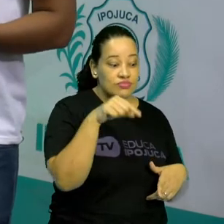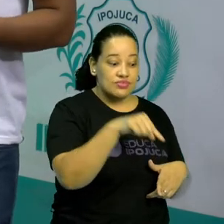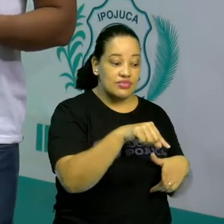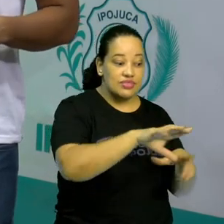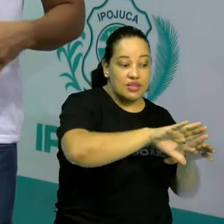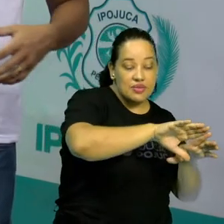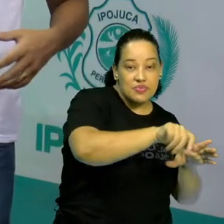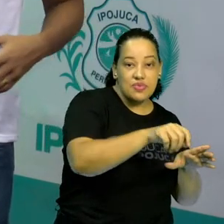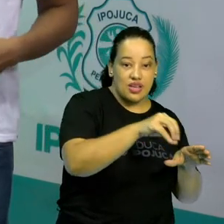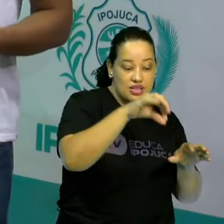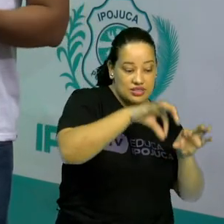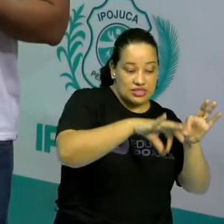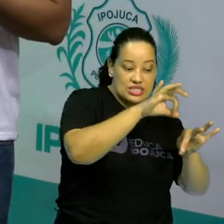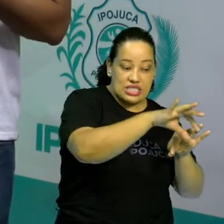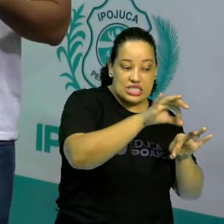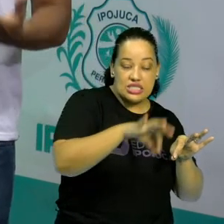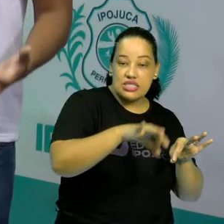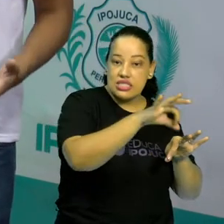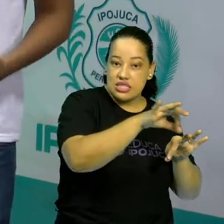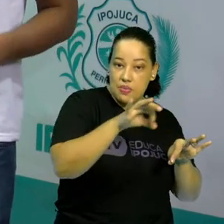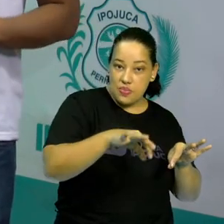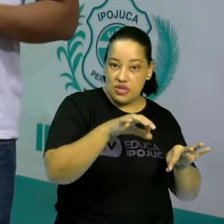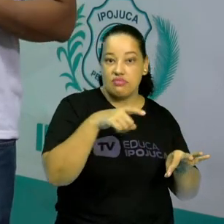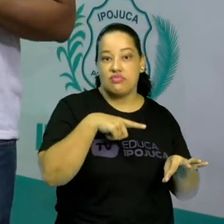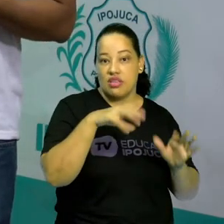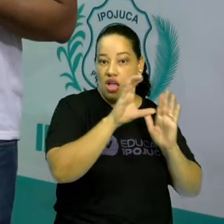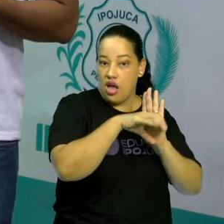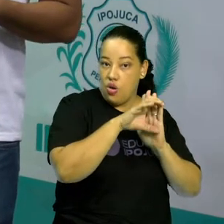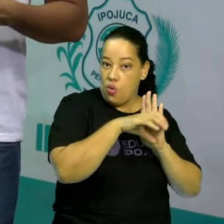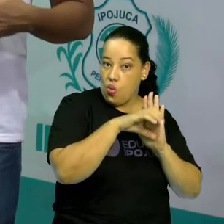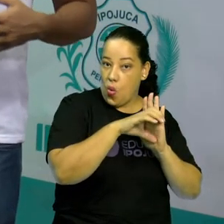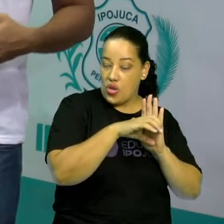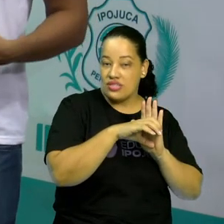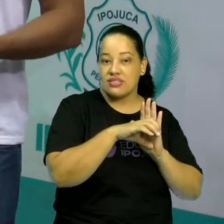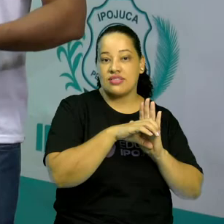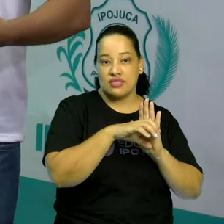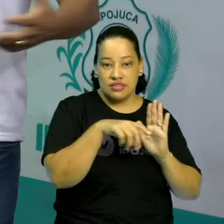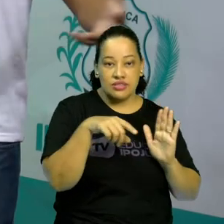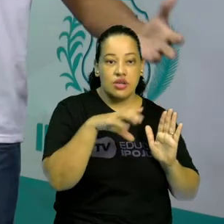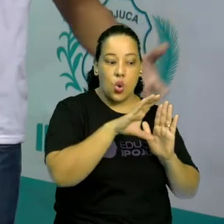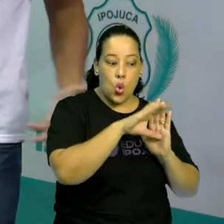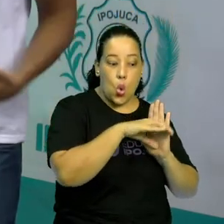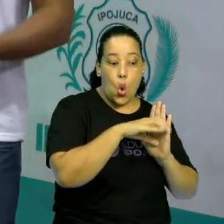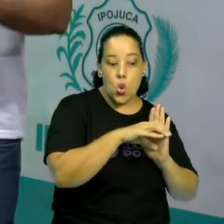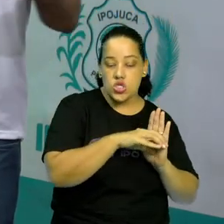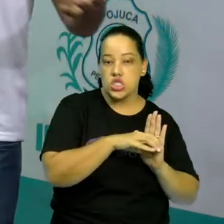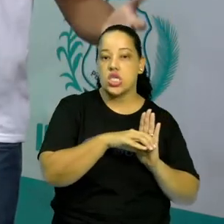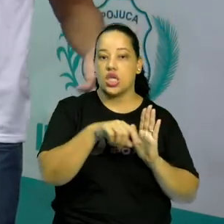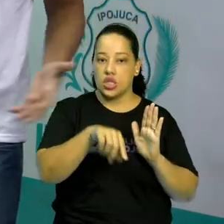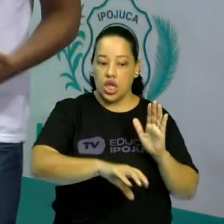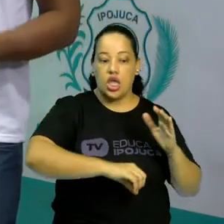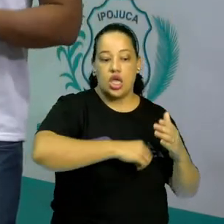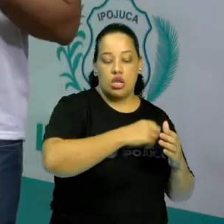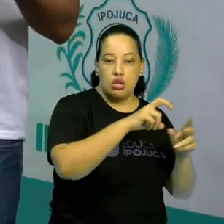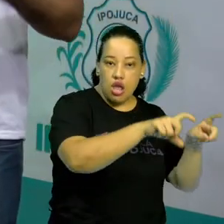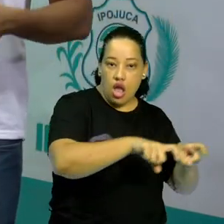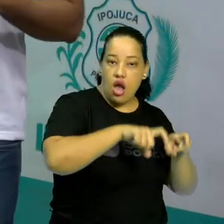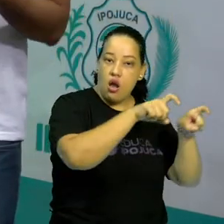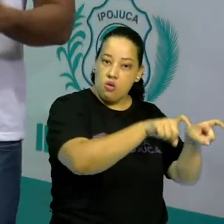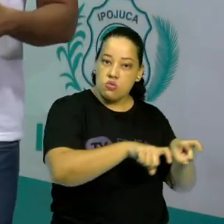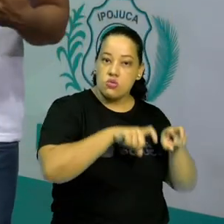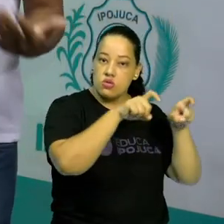na África, aonde esse conceito de agrícola foi surgindo